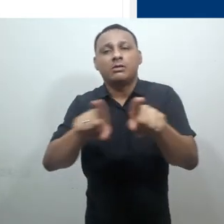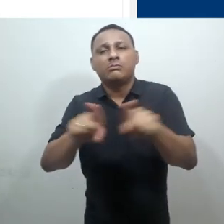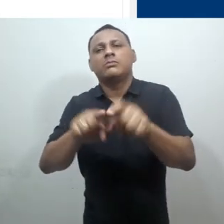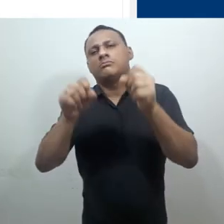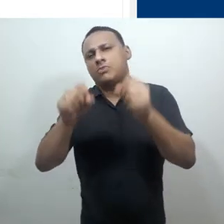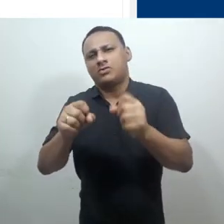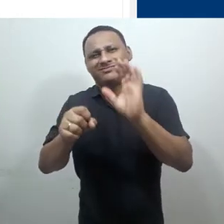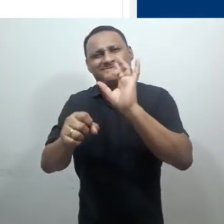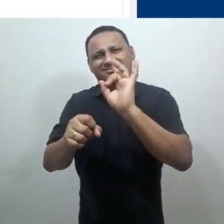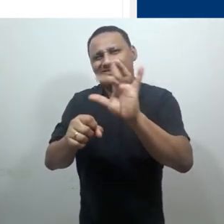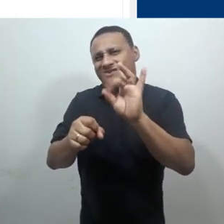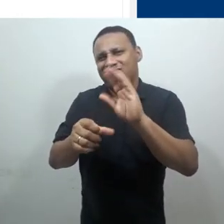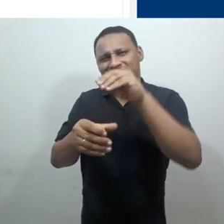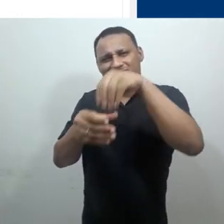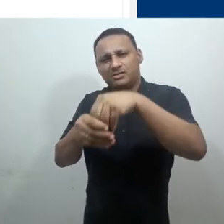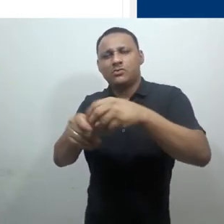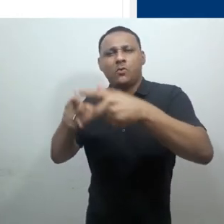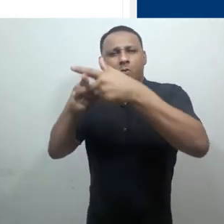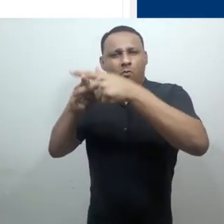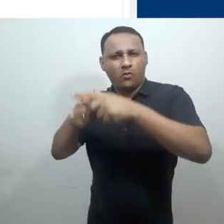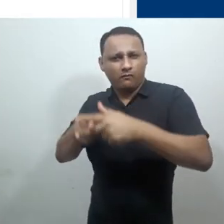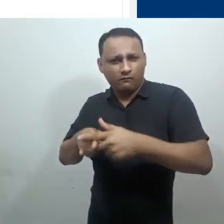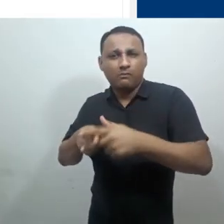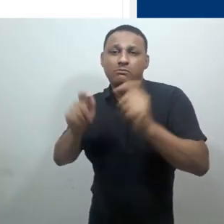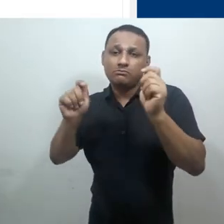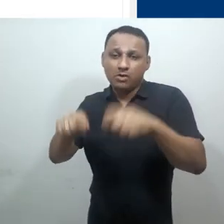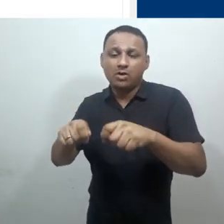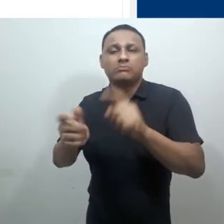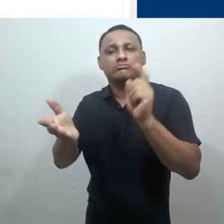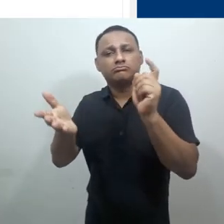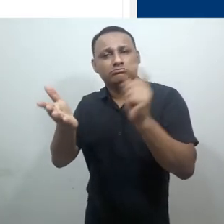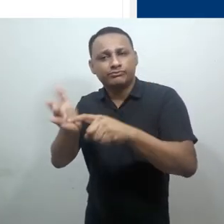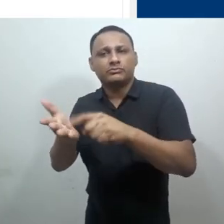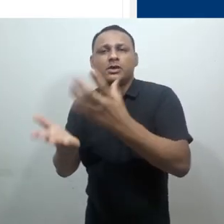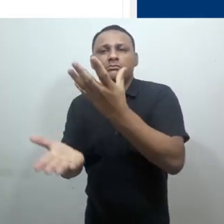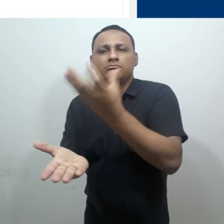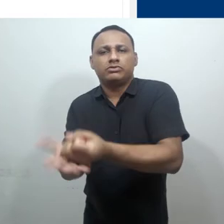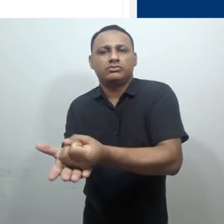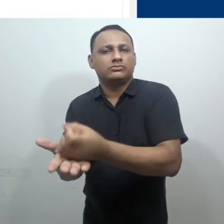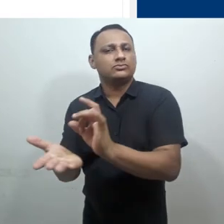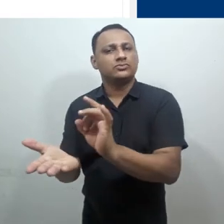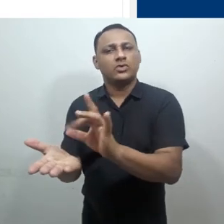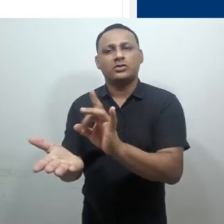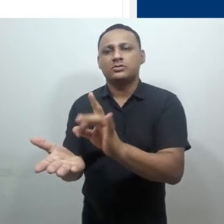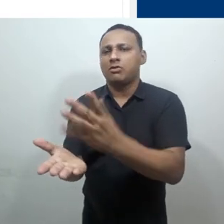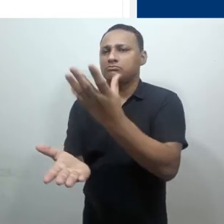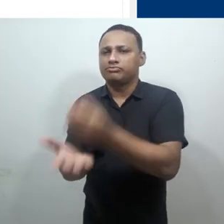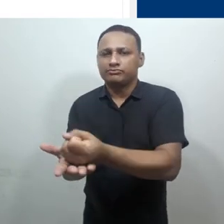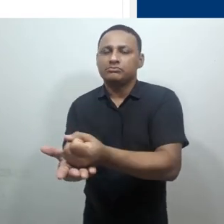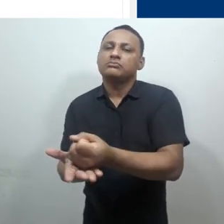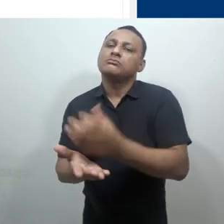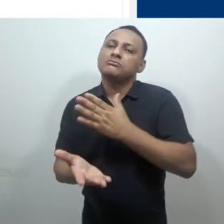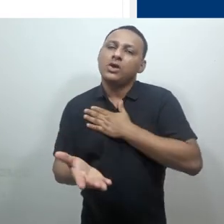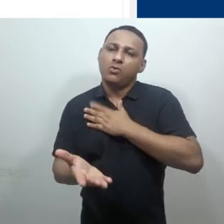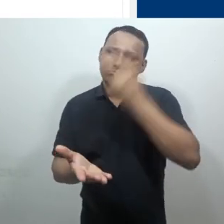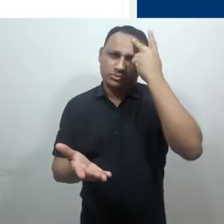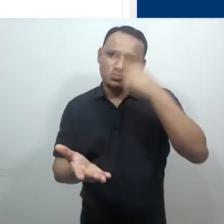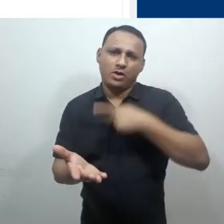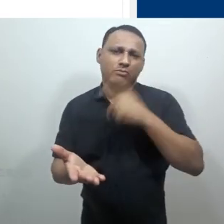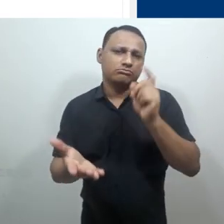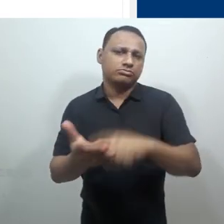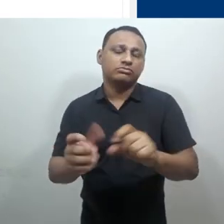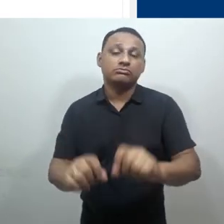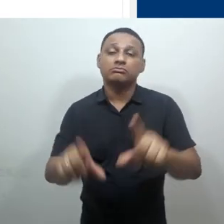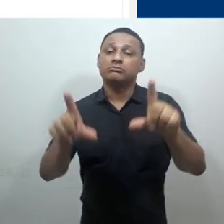Ou, como configurado neste caso, clicando sobre o recurso do tipo arquivo, vamos baixar o arquivo onde ele pode ser